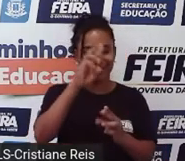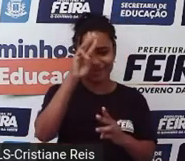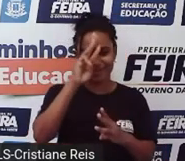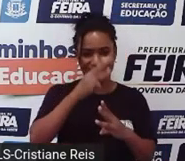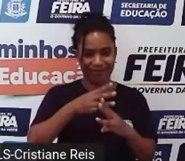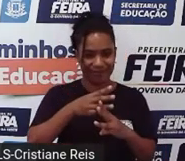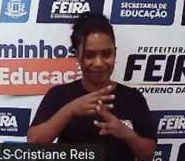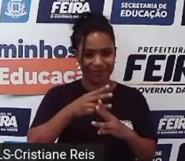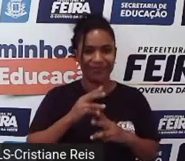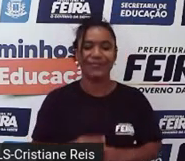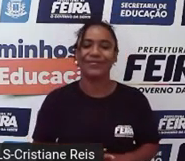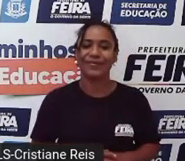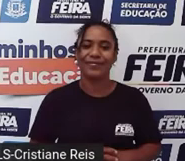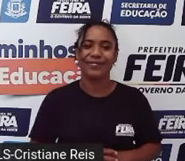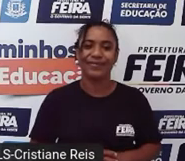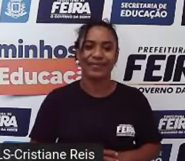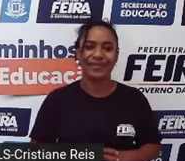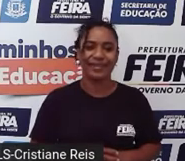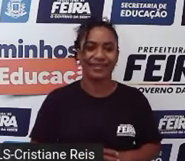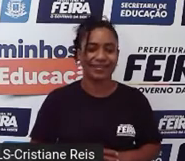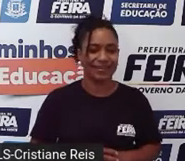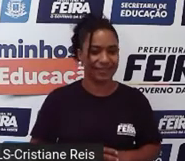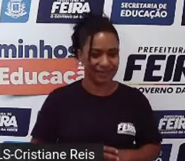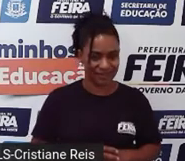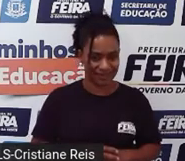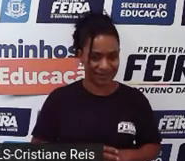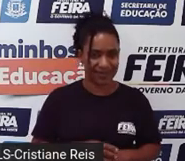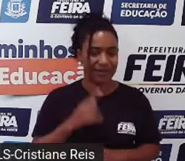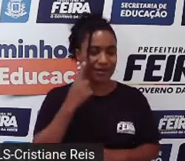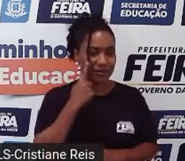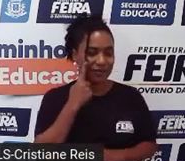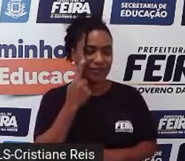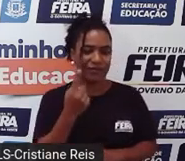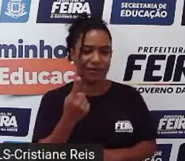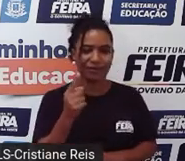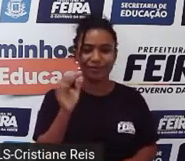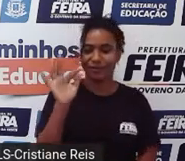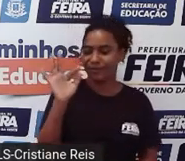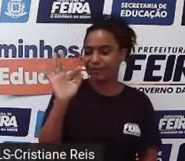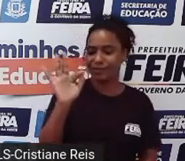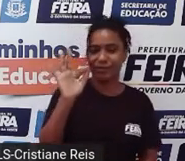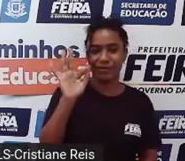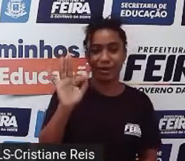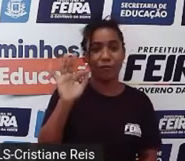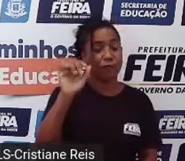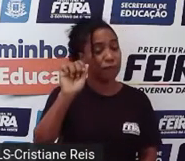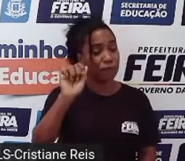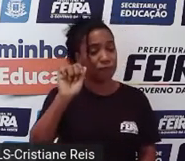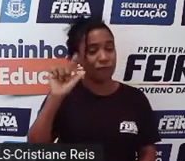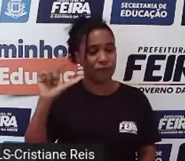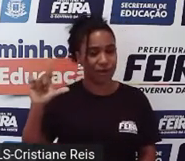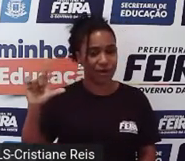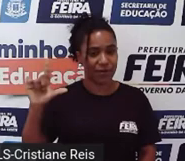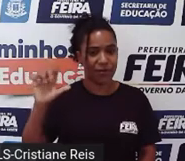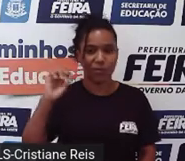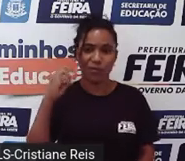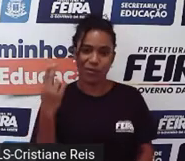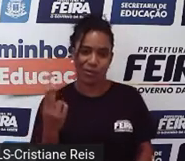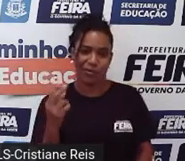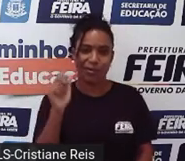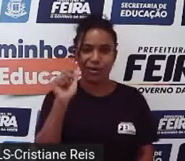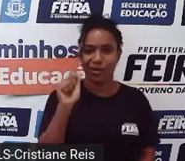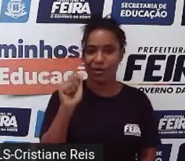Fall. Or. Oram. Existem essas duas possibilidades, né? De nos referirmos à